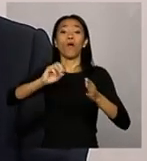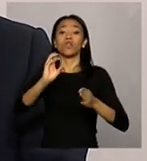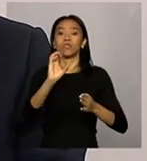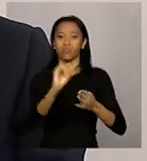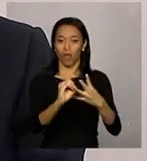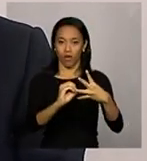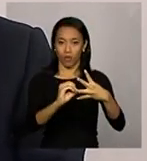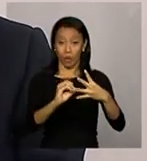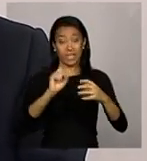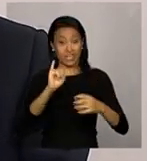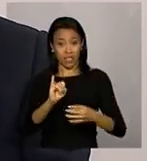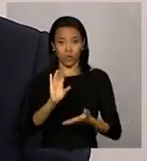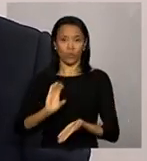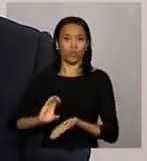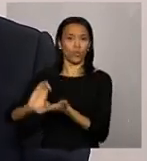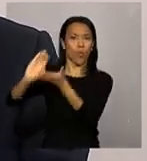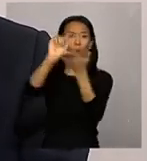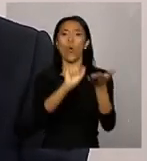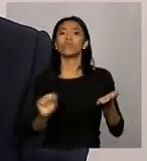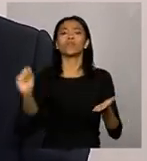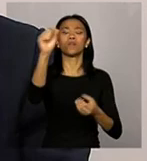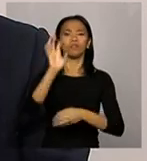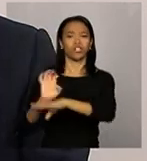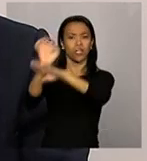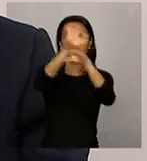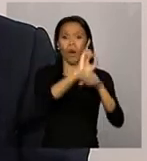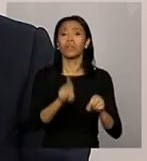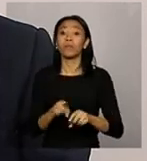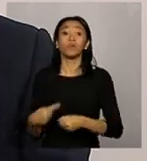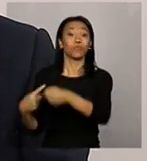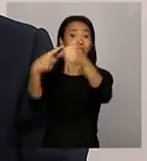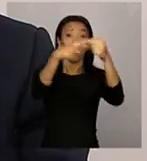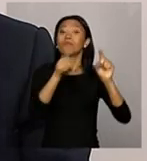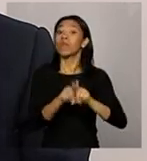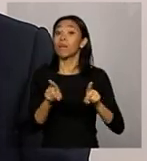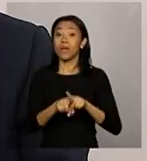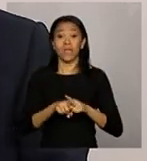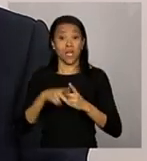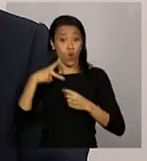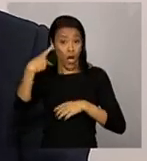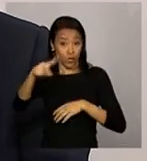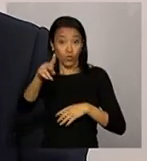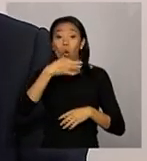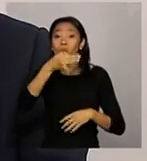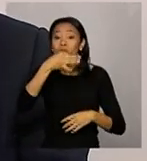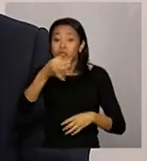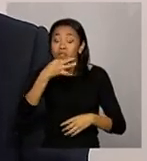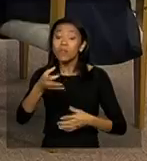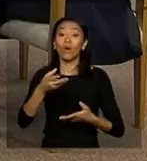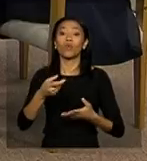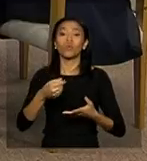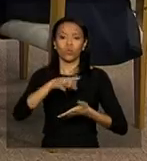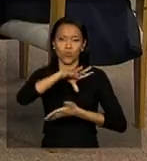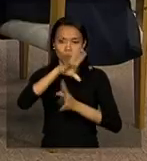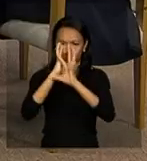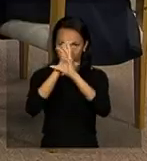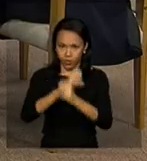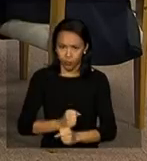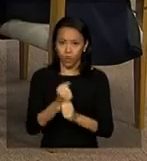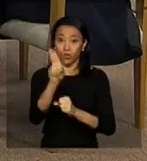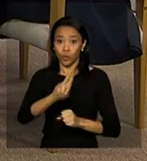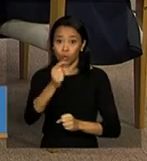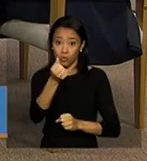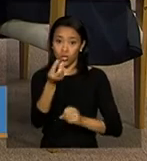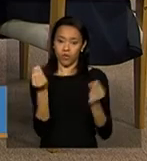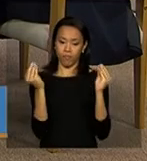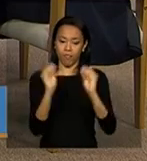social, os conselhos estadual ou os conselhos municipais não lançam também o seu parecer sobre essas contas, esse fator 4, que o fator